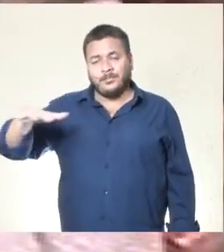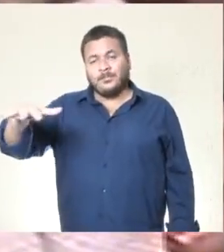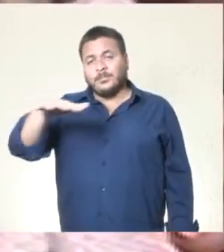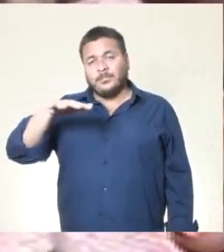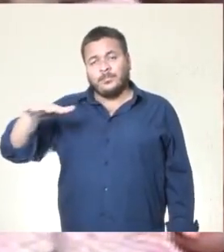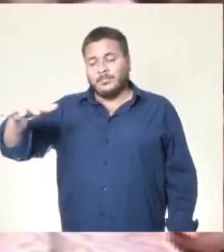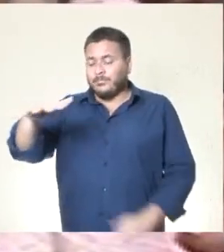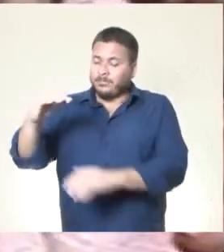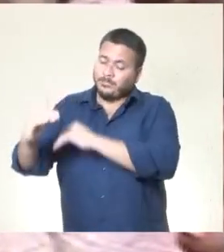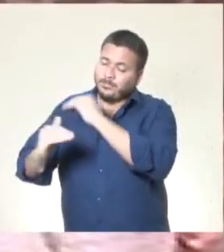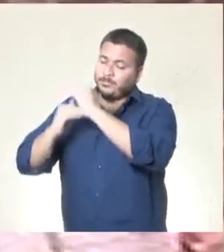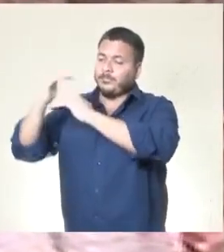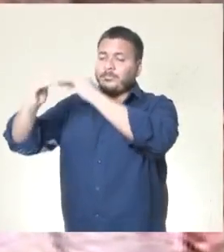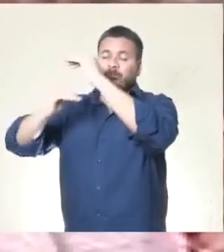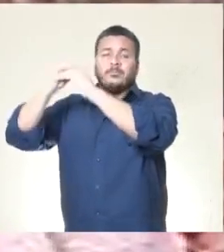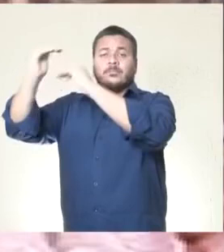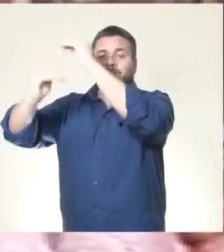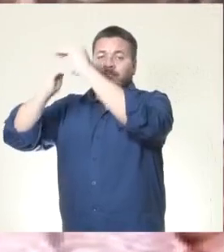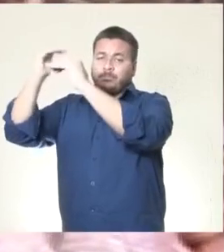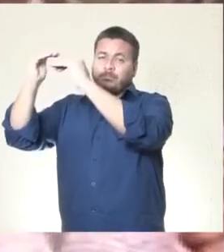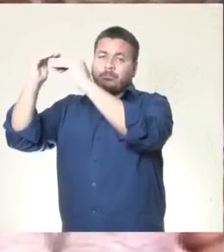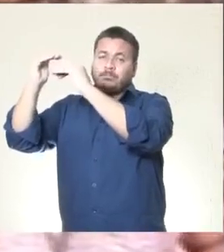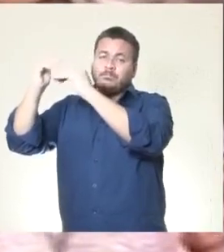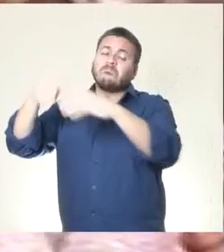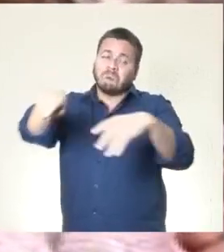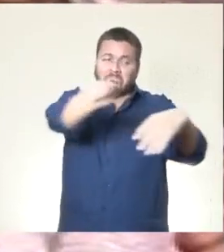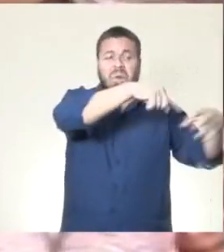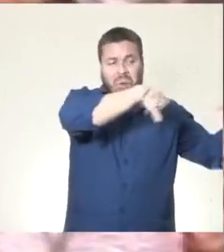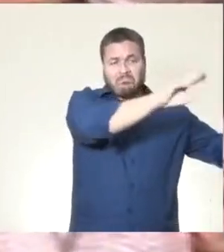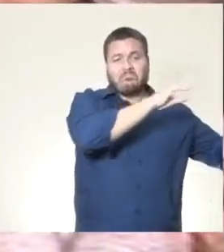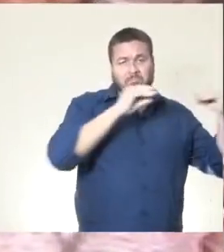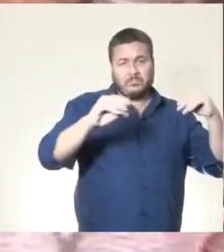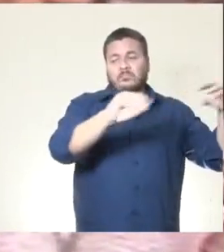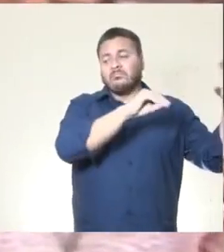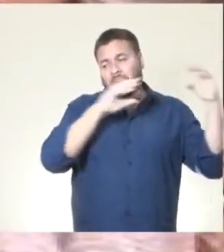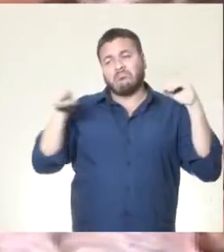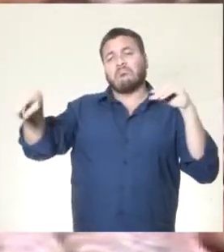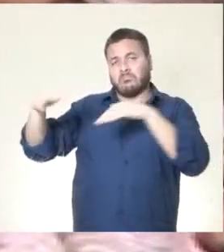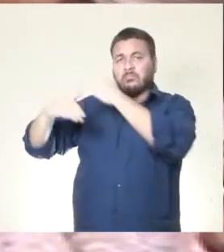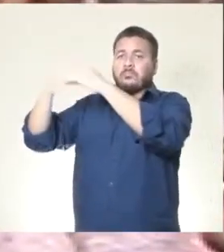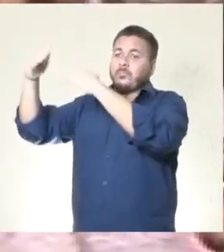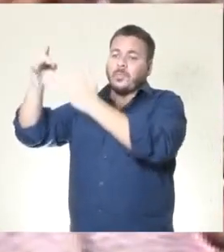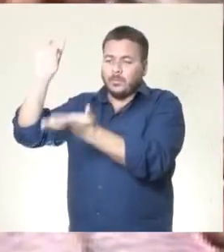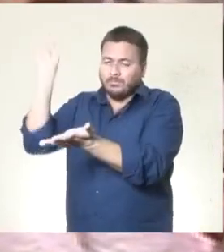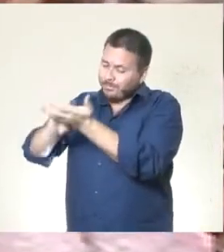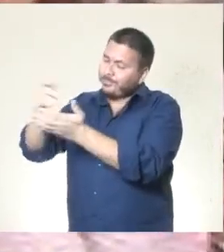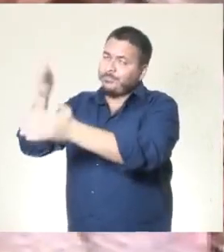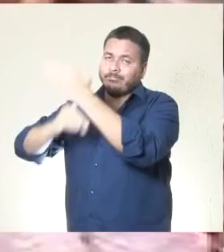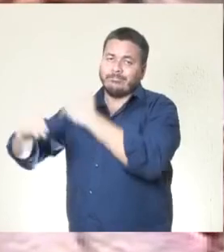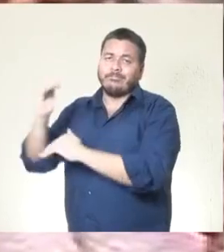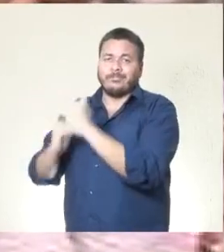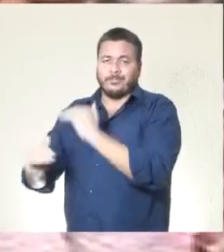em desenvolvimento, como querem dizer que é o nosso, para não